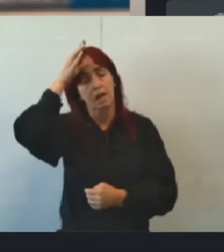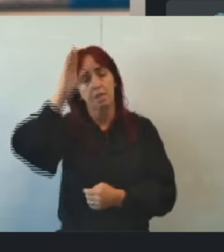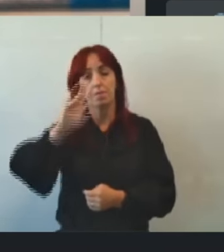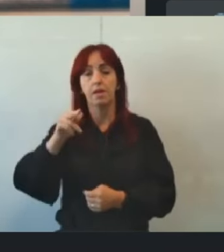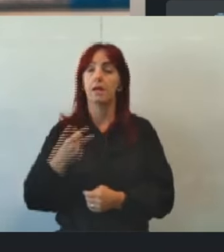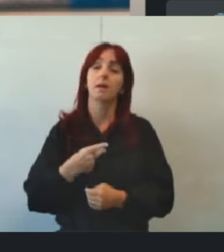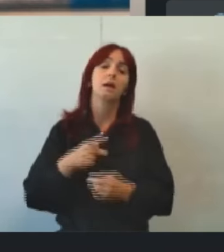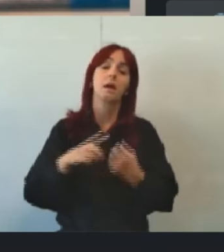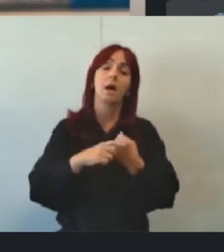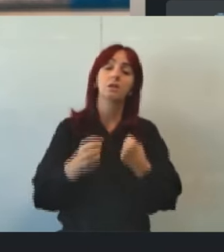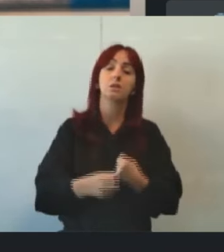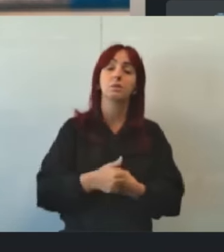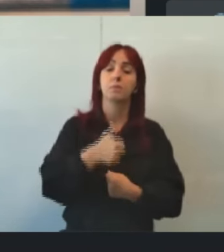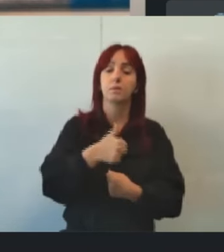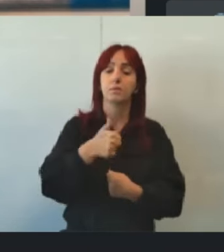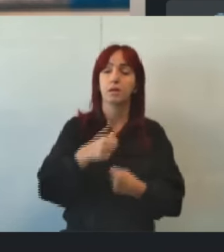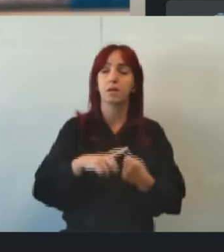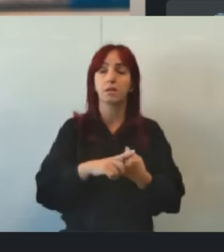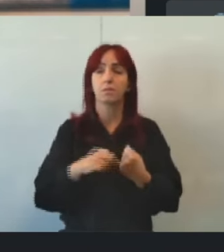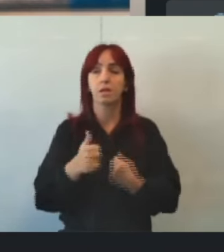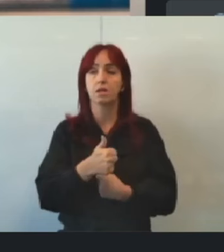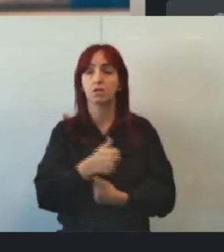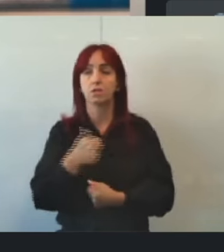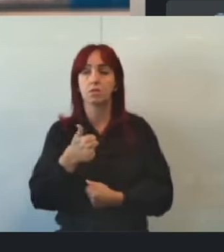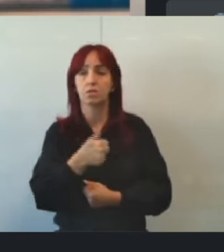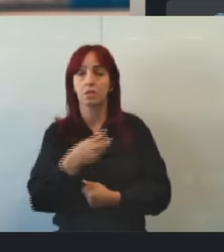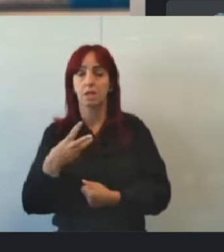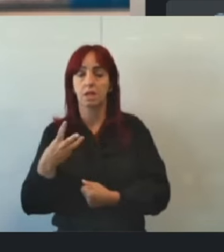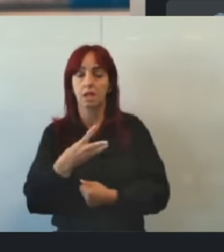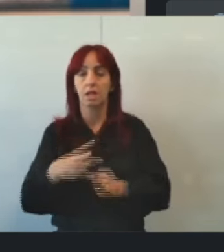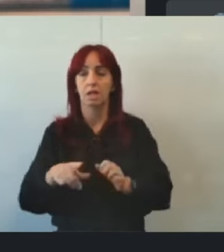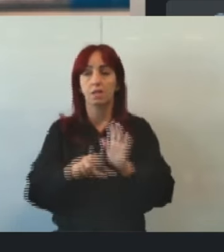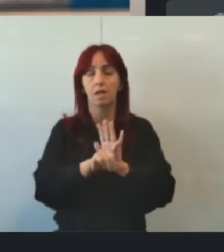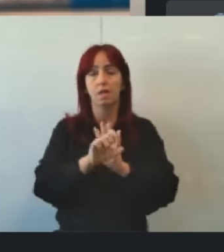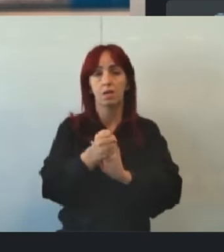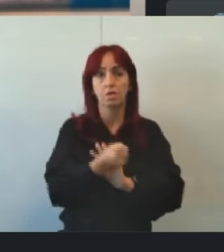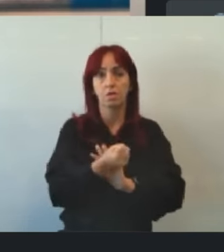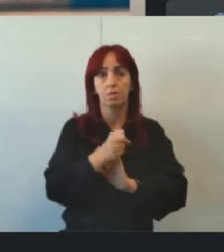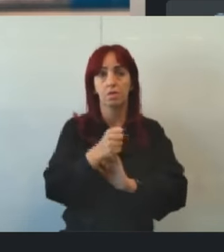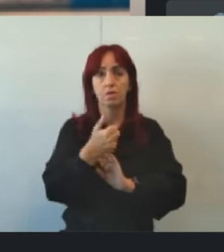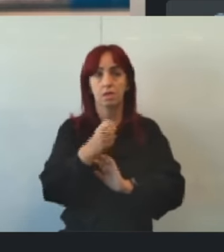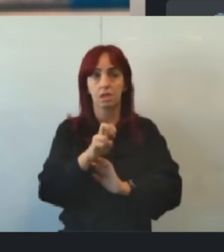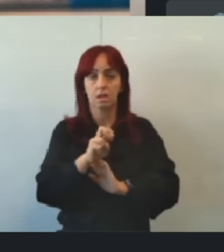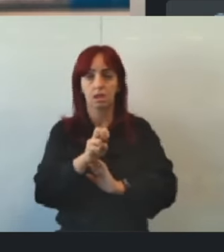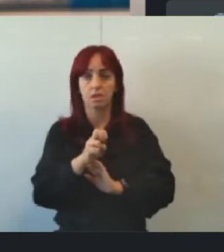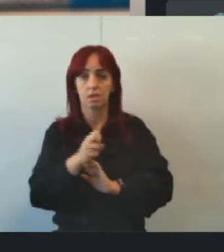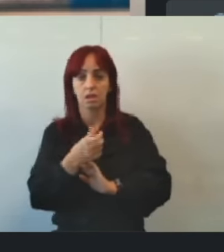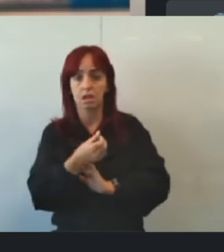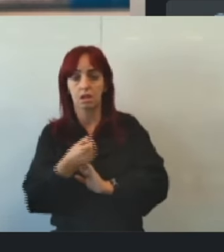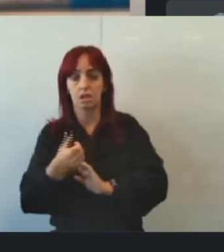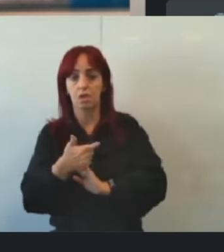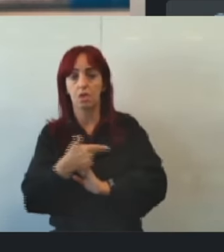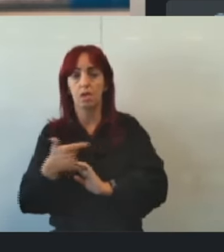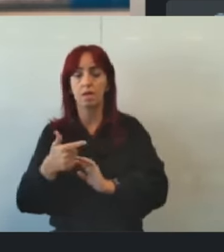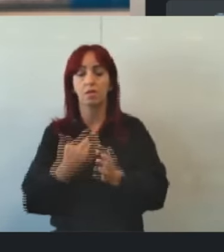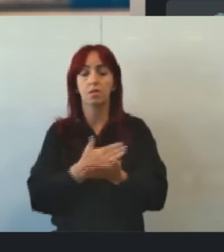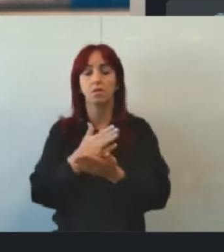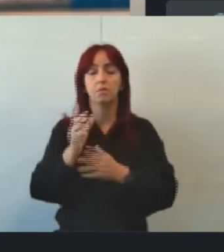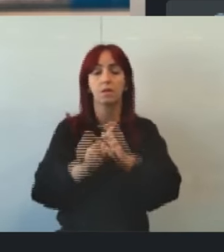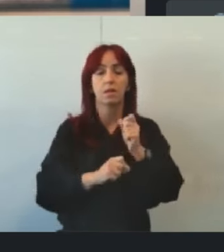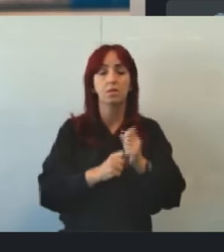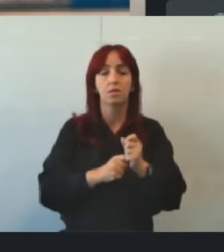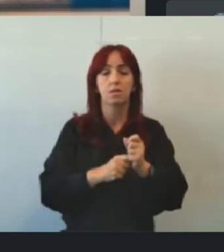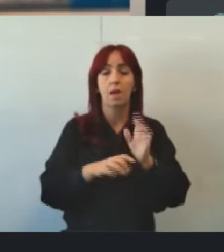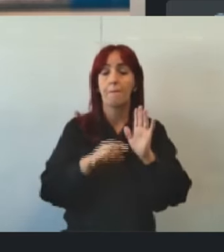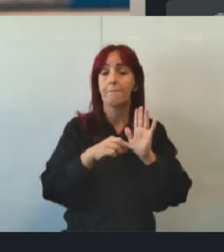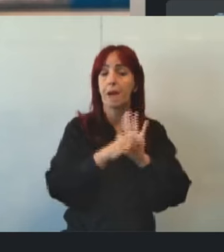artigo 1º, o artigo 13 da lei 8.502 passa a vigorar a crescer dos seguintes parágrafos, terceiro ao sexto.